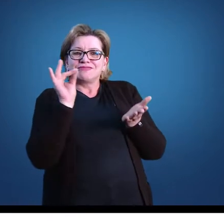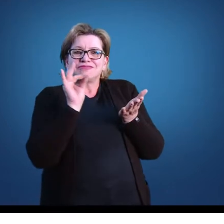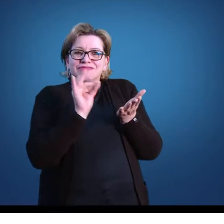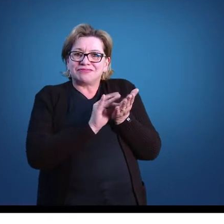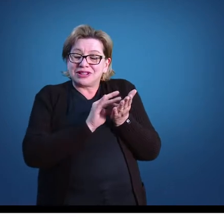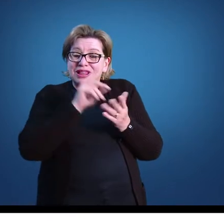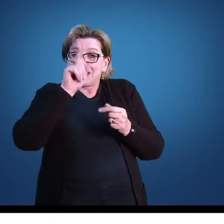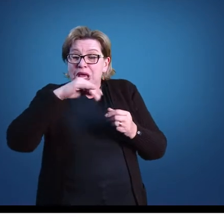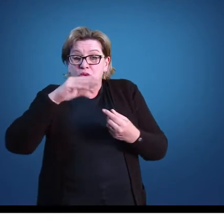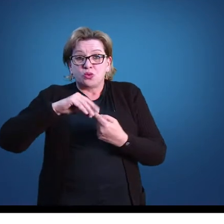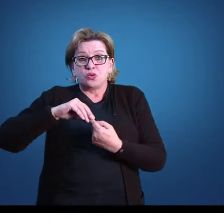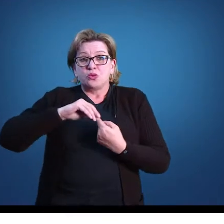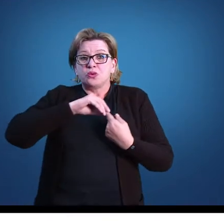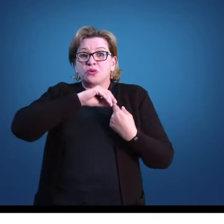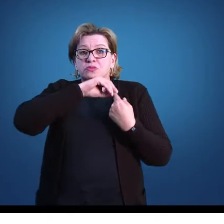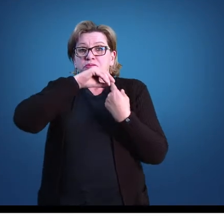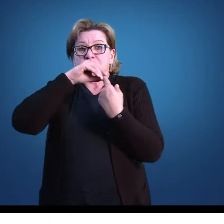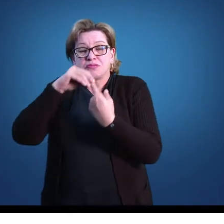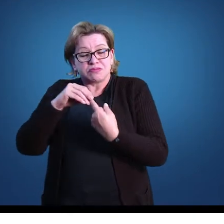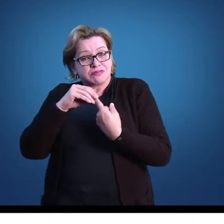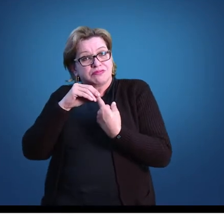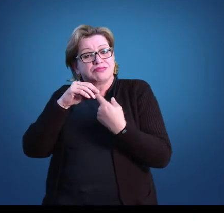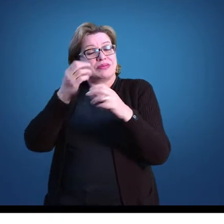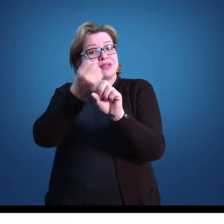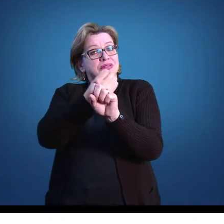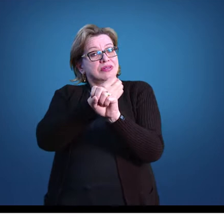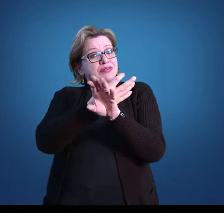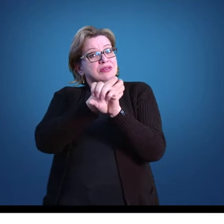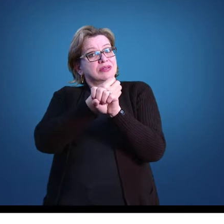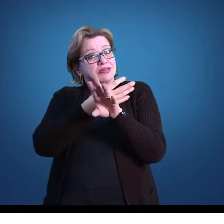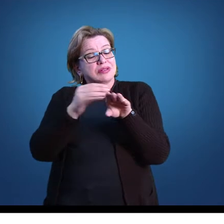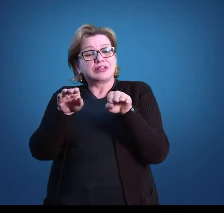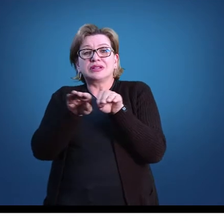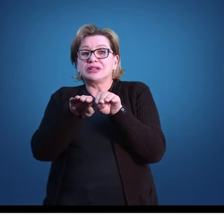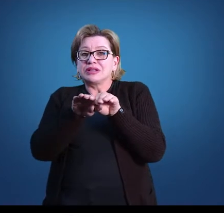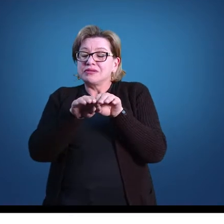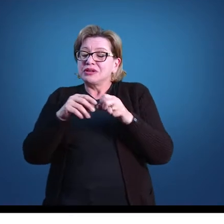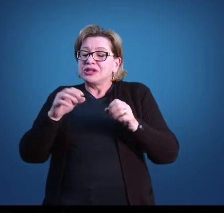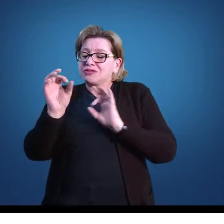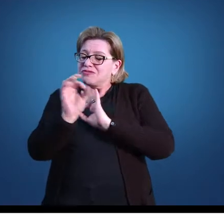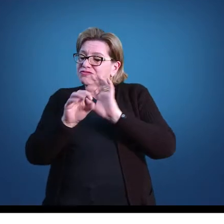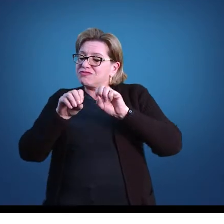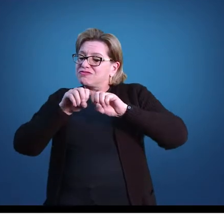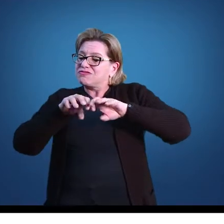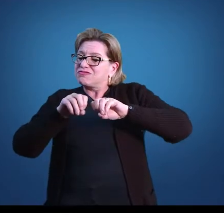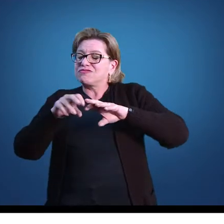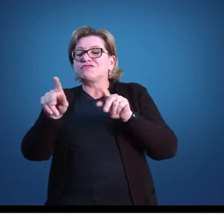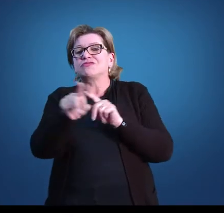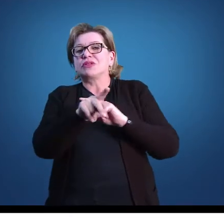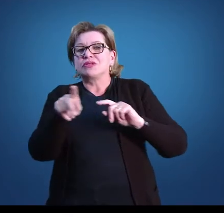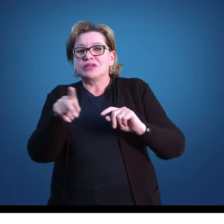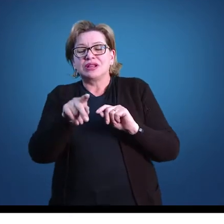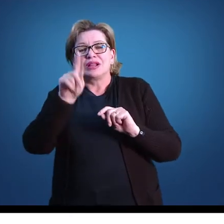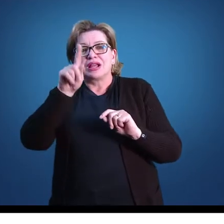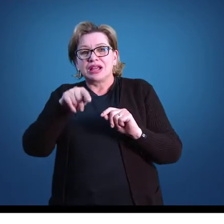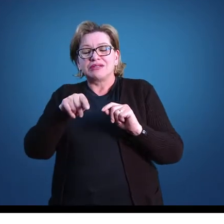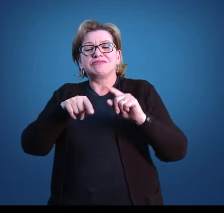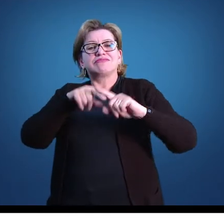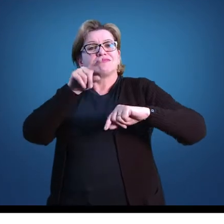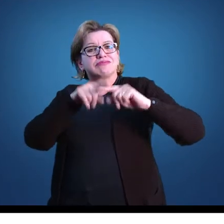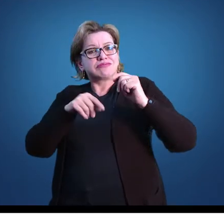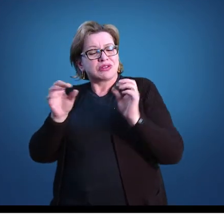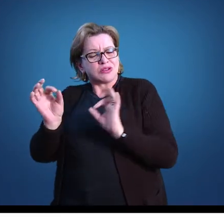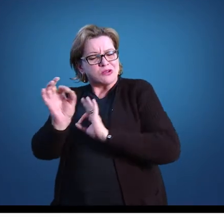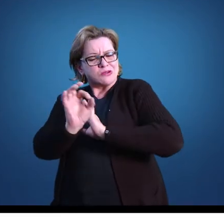elemento-chave no processo de ensino aprendizagem, ensino aprendizagem do aluno e no processo de ensino do professor. É um documento que norteia, que